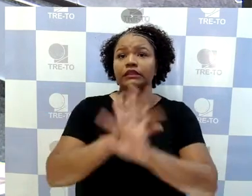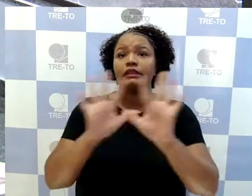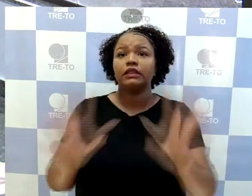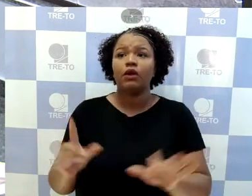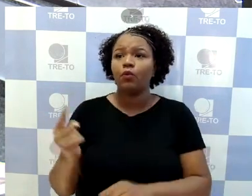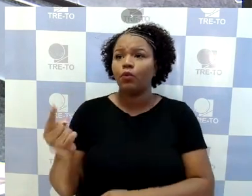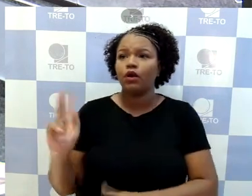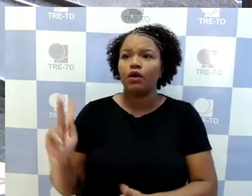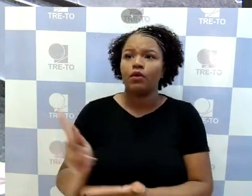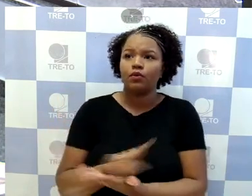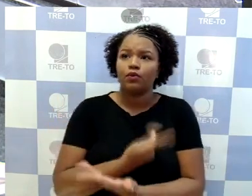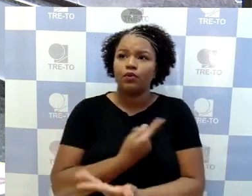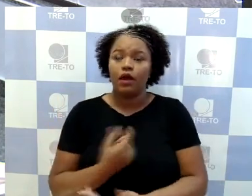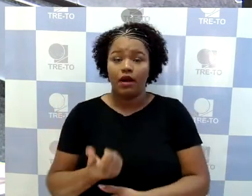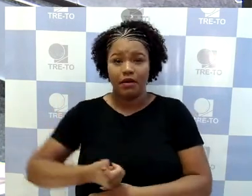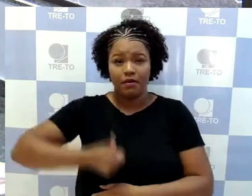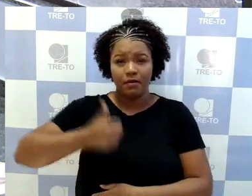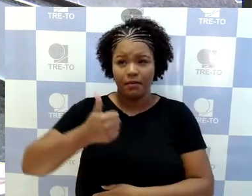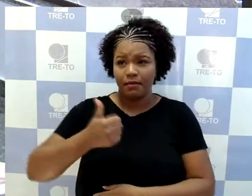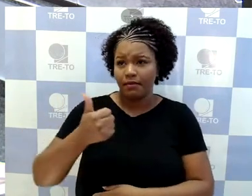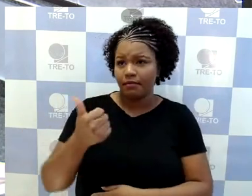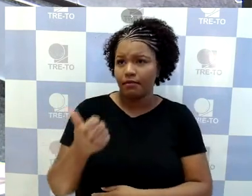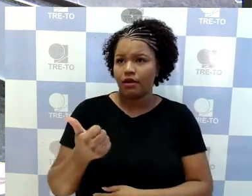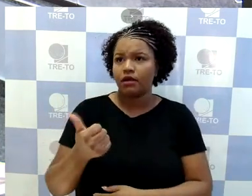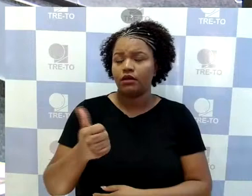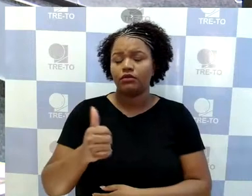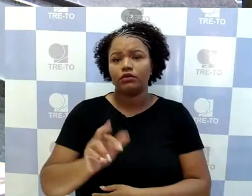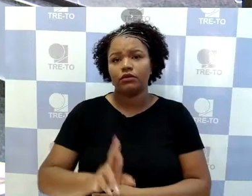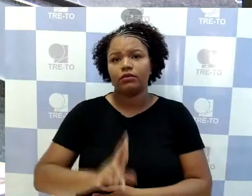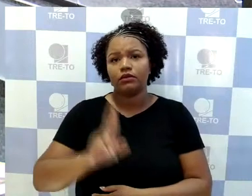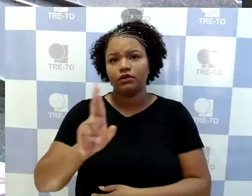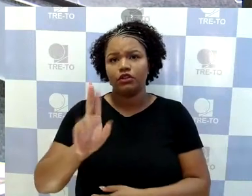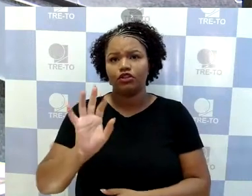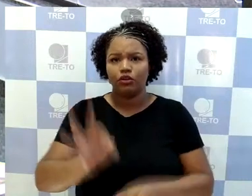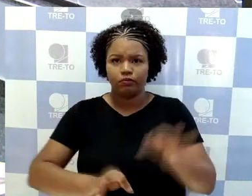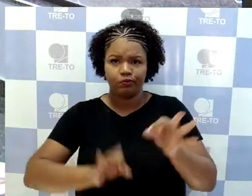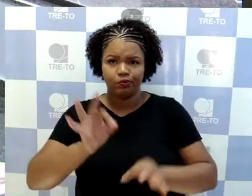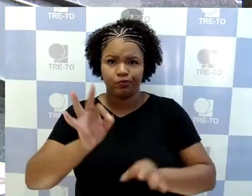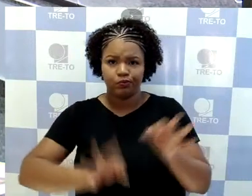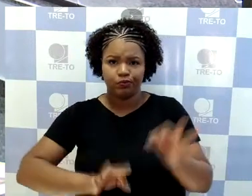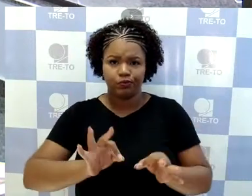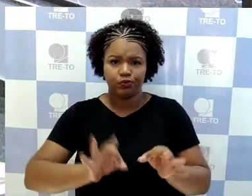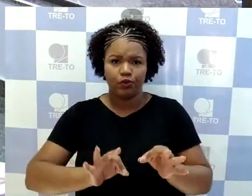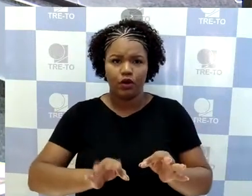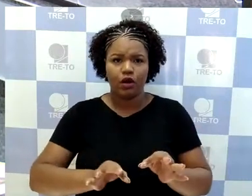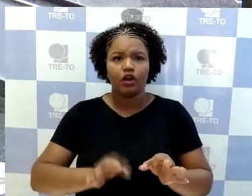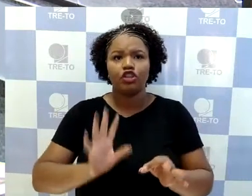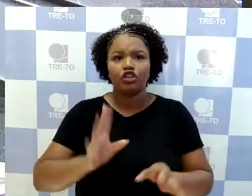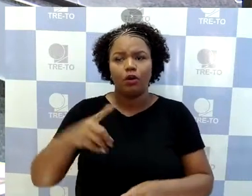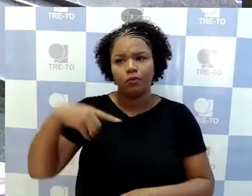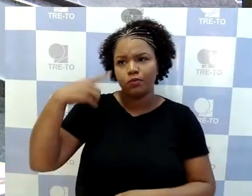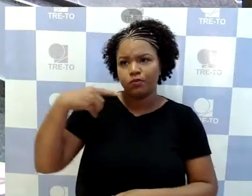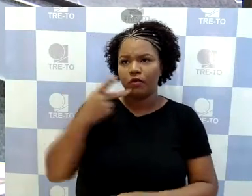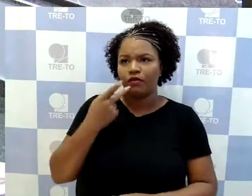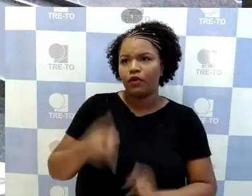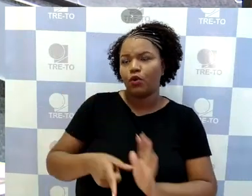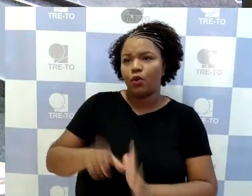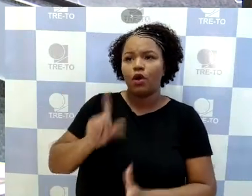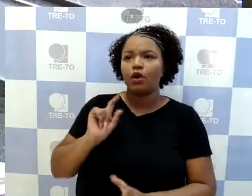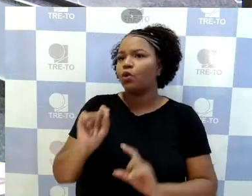representação que foi julgada procedente e foi citada pelo colega que me antecedeu, que reconheceu